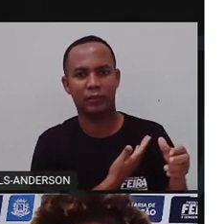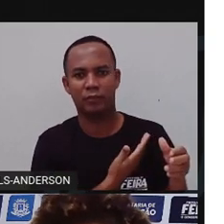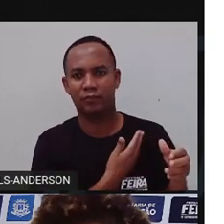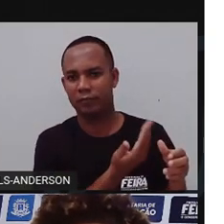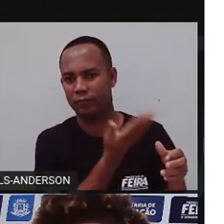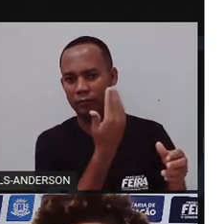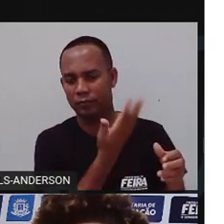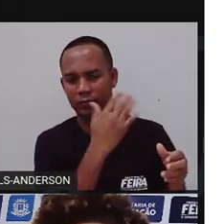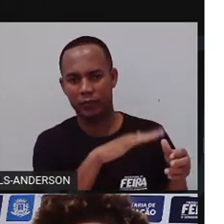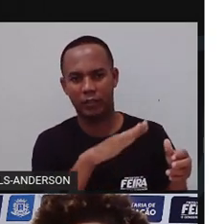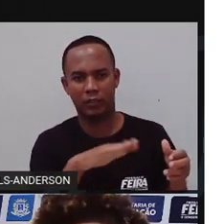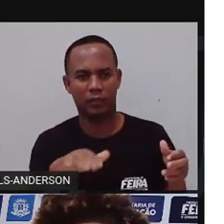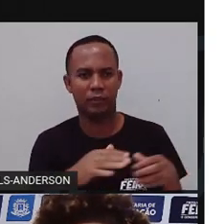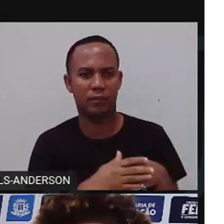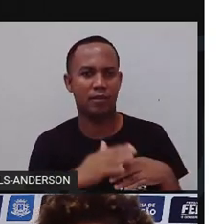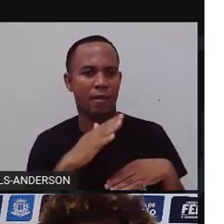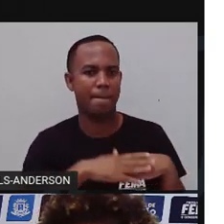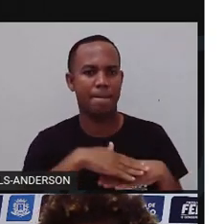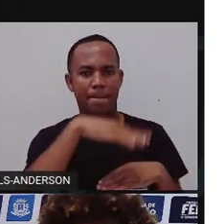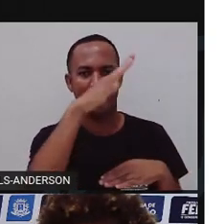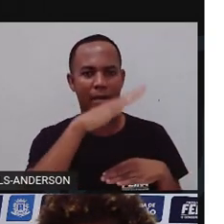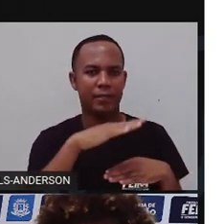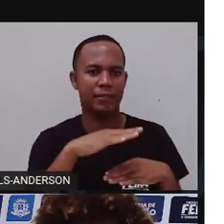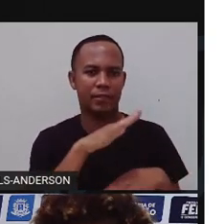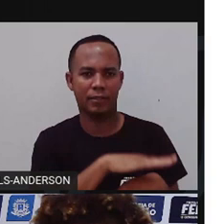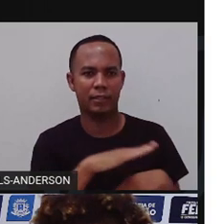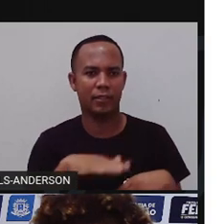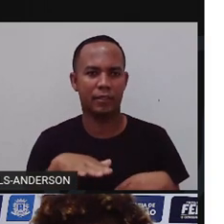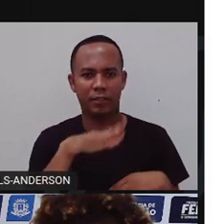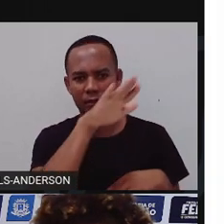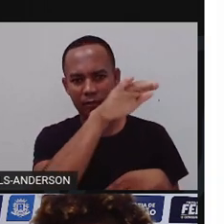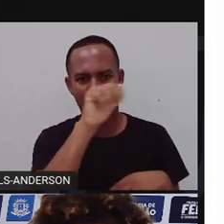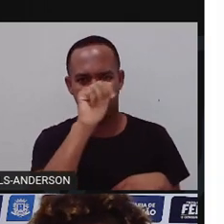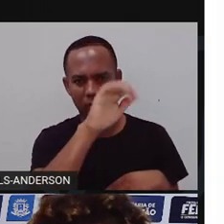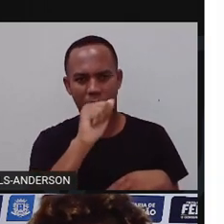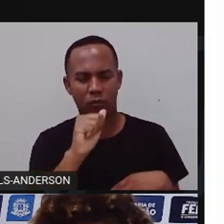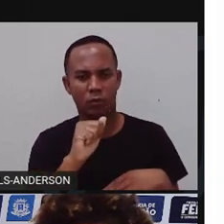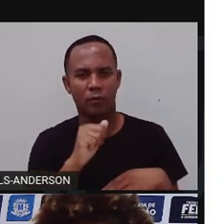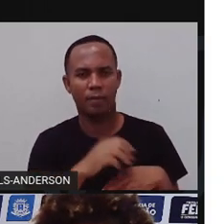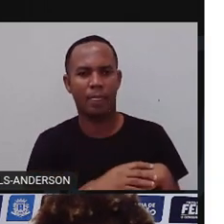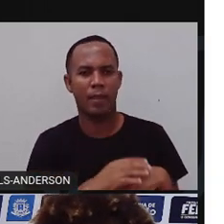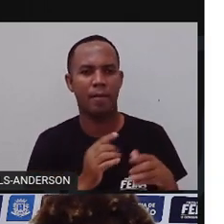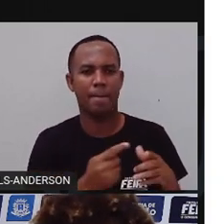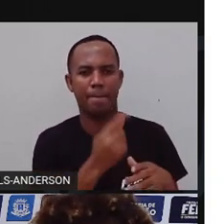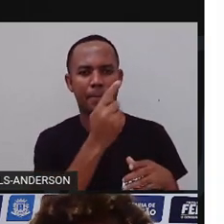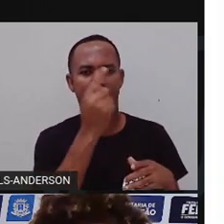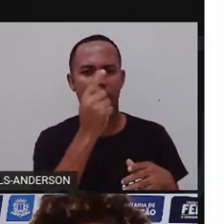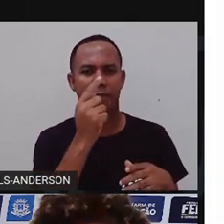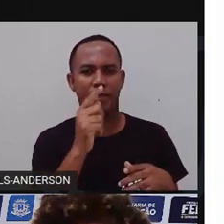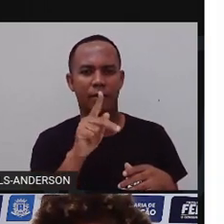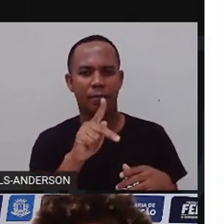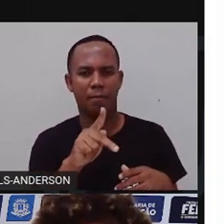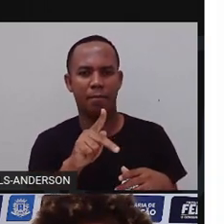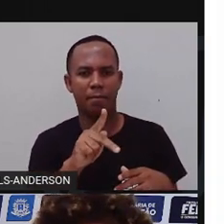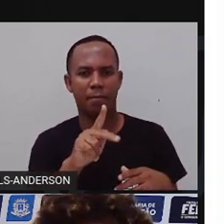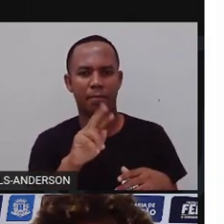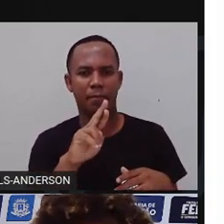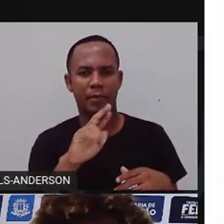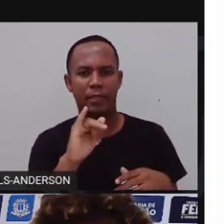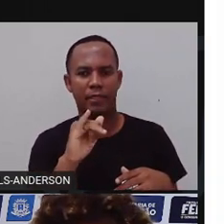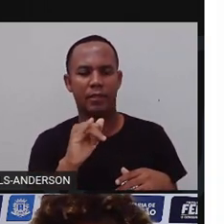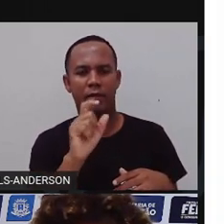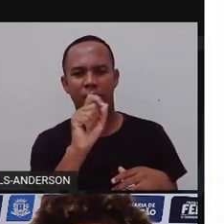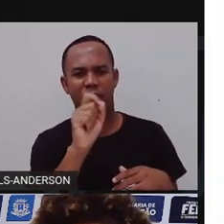seguinte, mais crianças foram procurá-lo. A primeira a falar foi a Priscila. Não seja tolo,